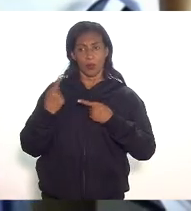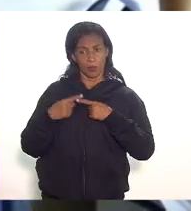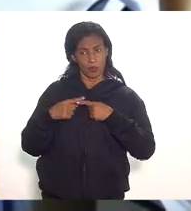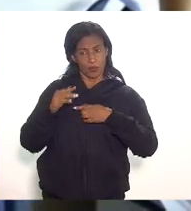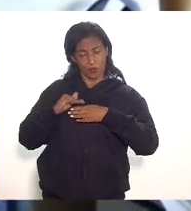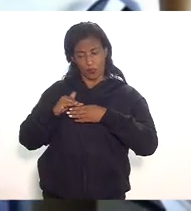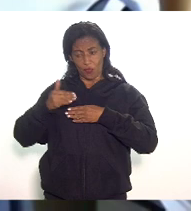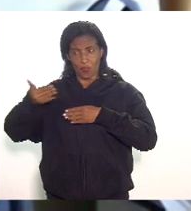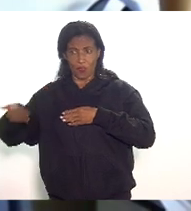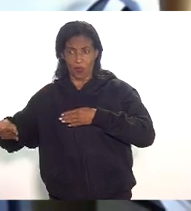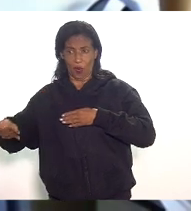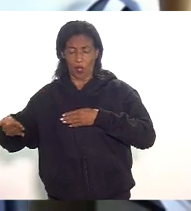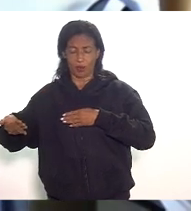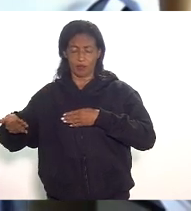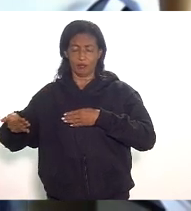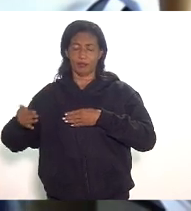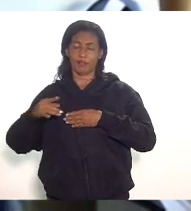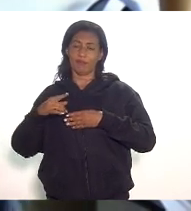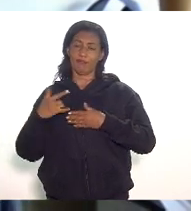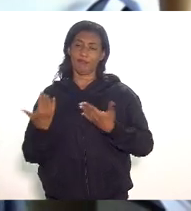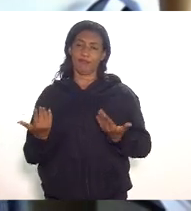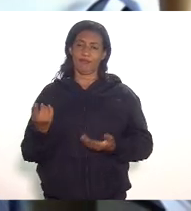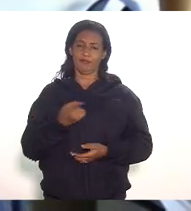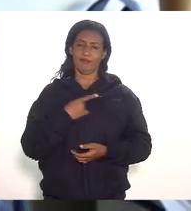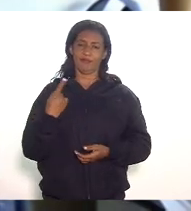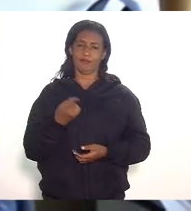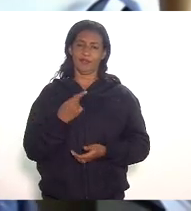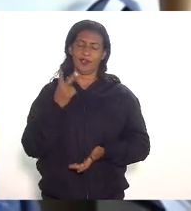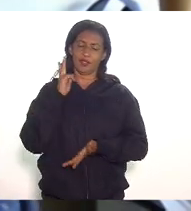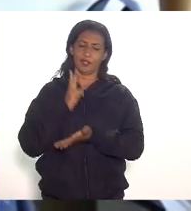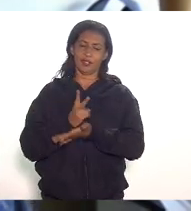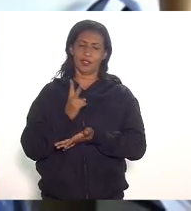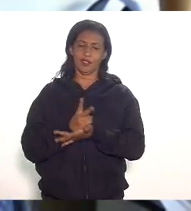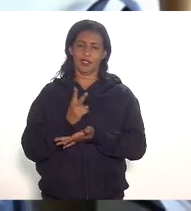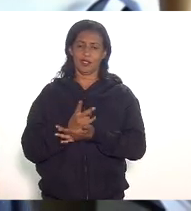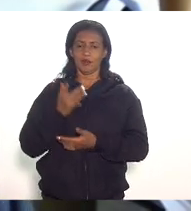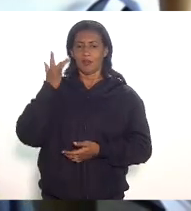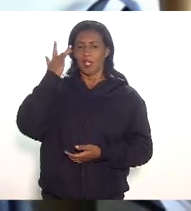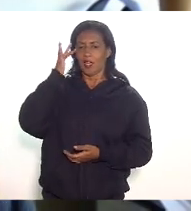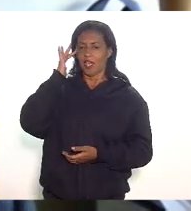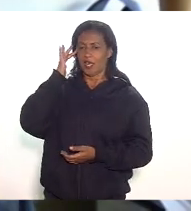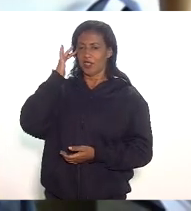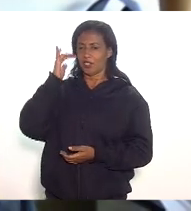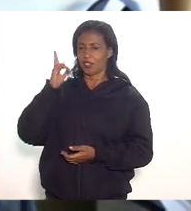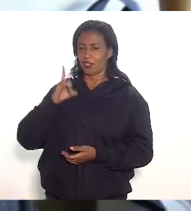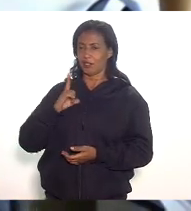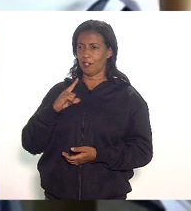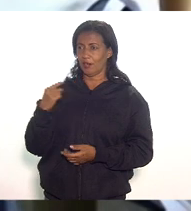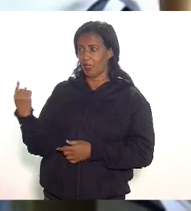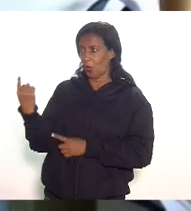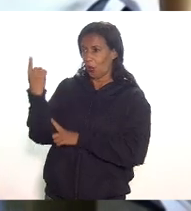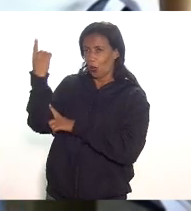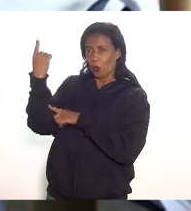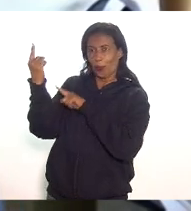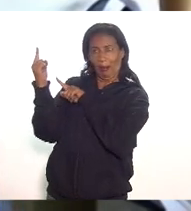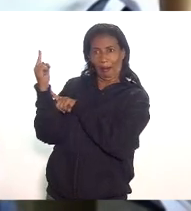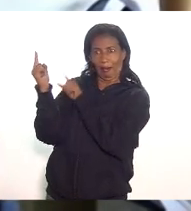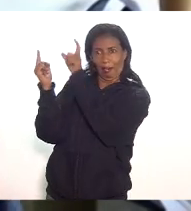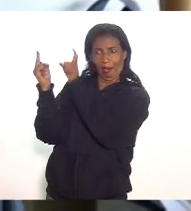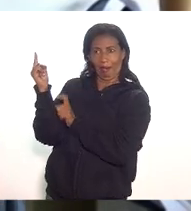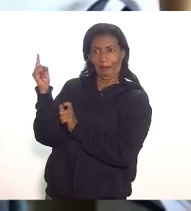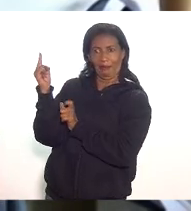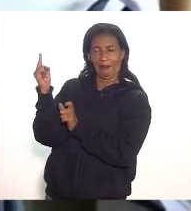a gente vai ficar sempre achando que vai ter um especialista que vai fazer uma